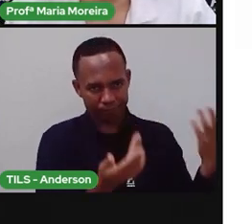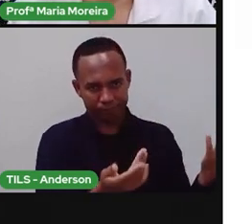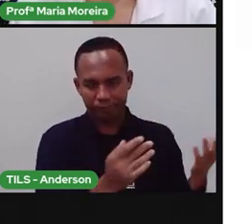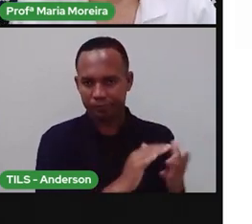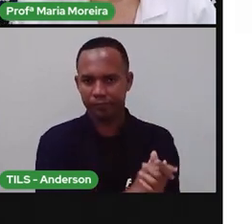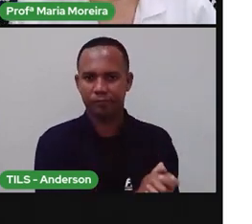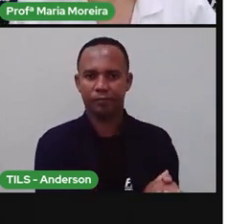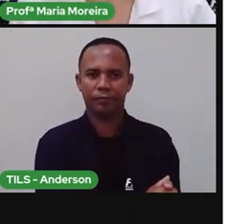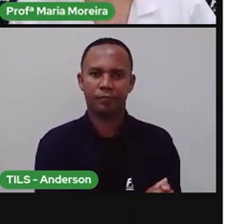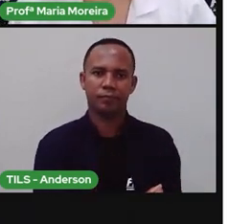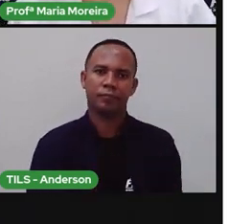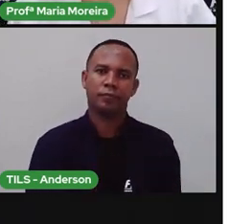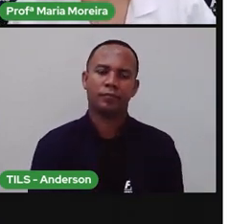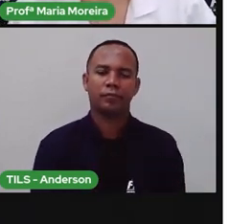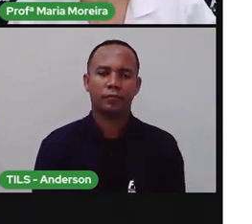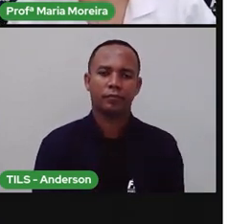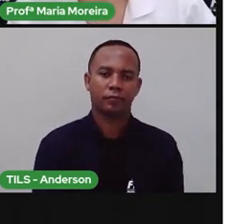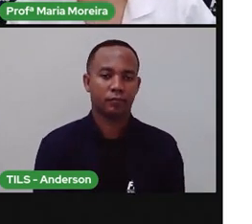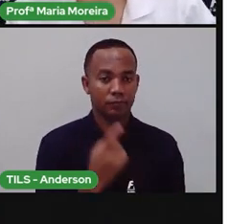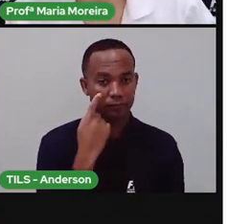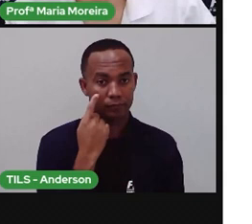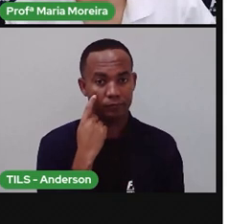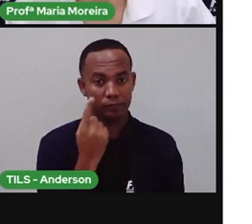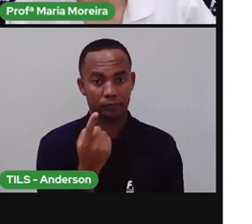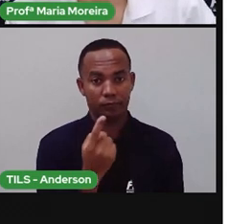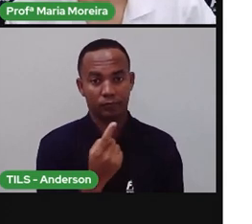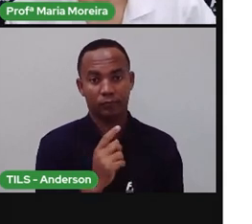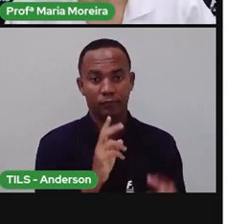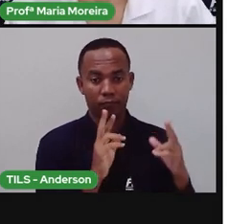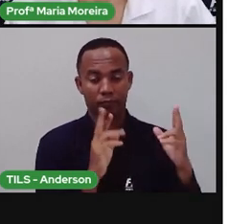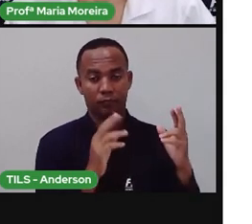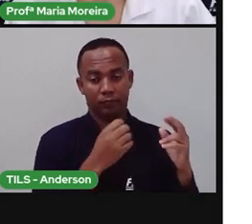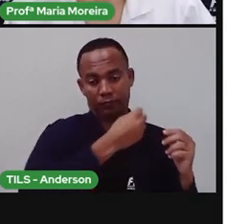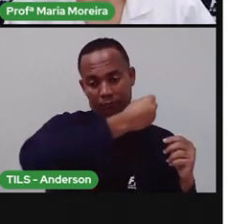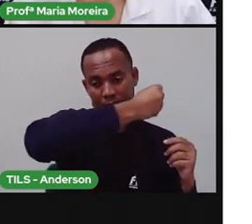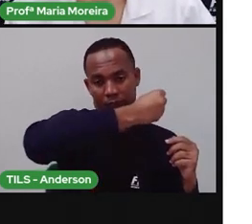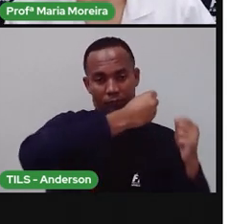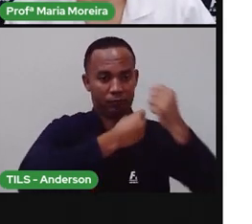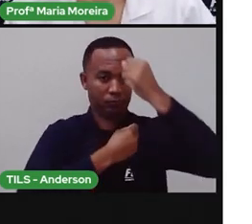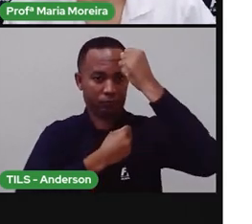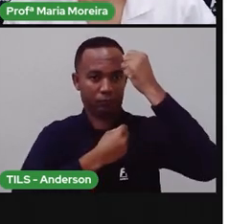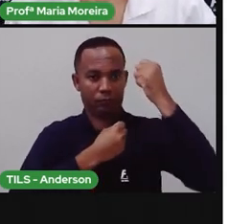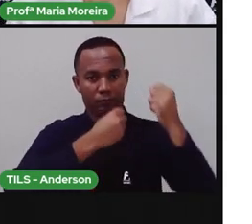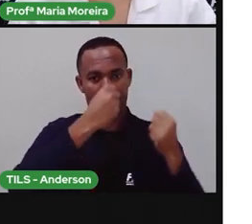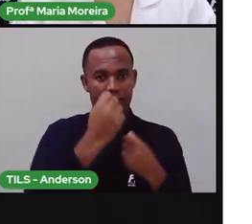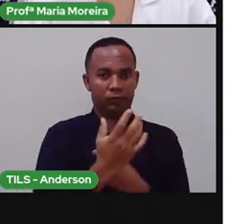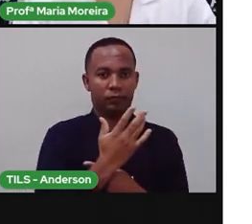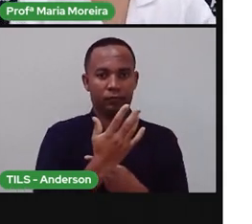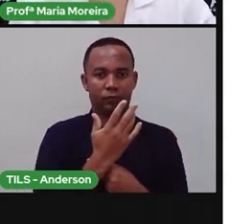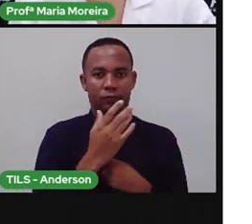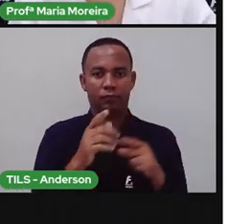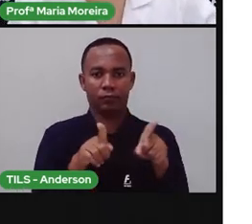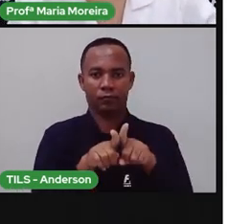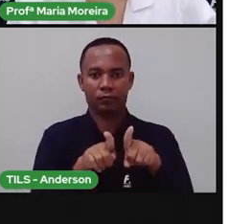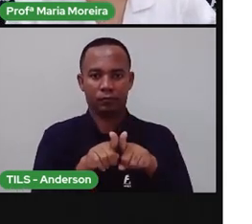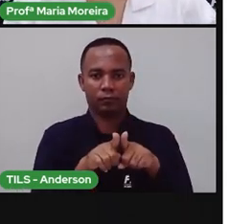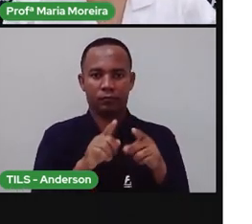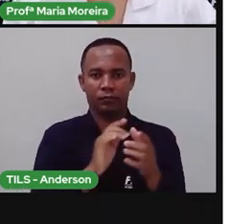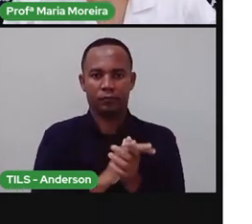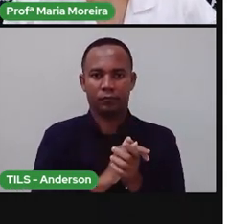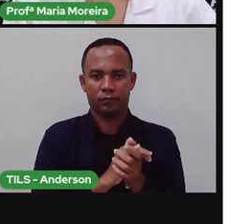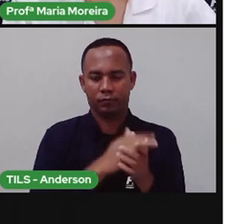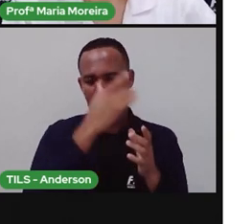nada legal. Então, a atmosfera aí é como o nosso escudo de proteção, tá? O pessoal aí que assiste